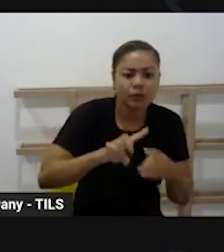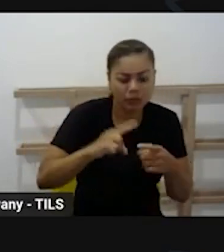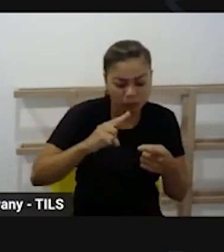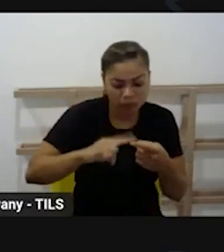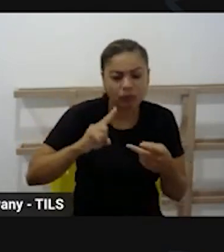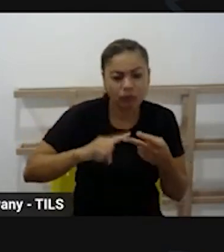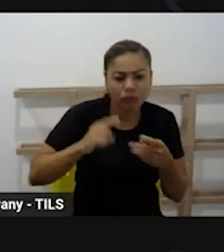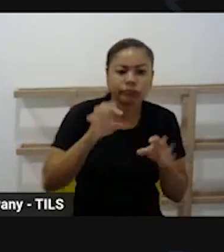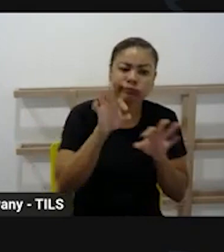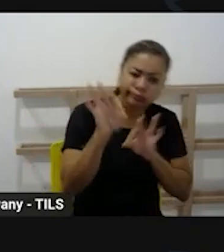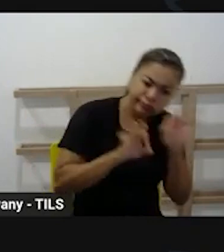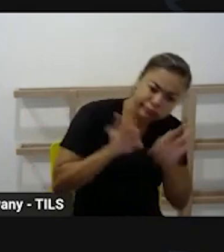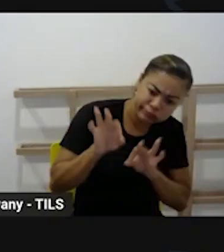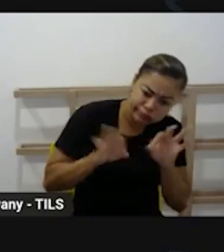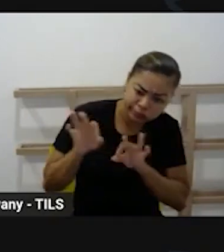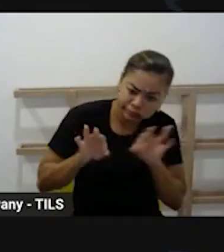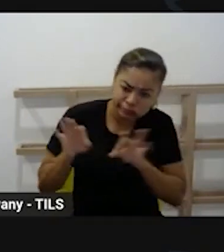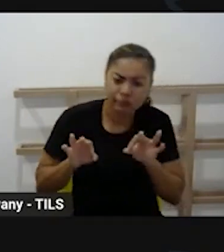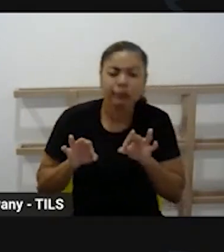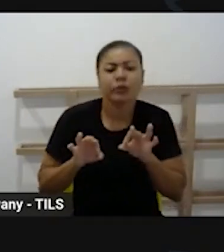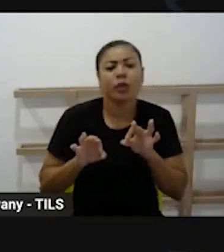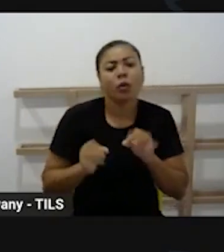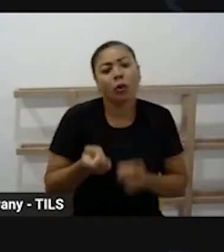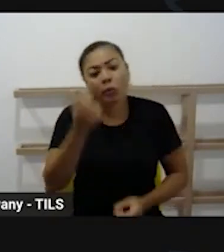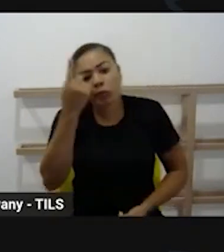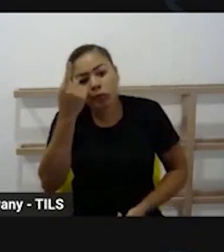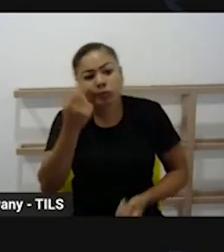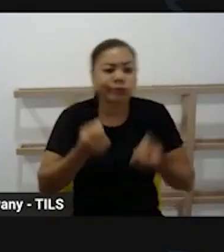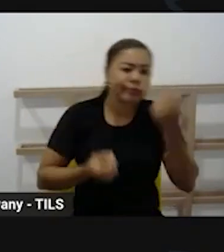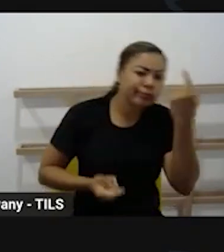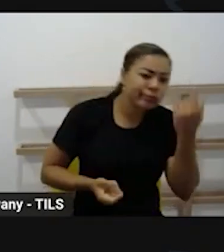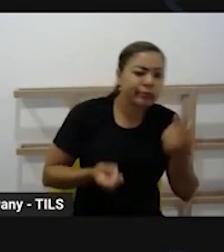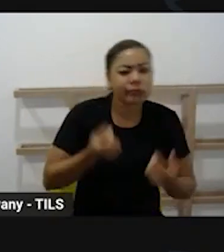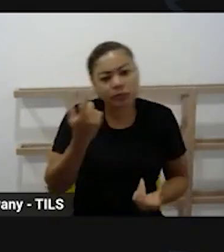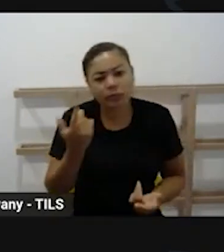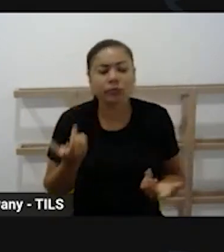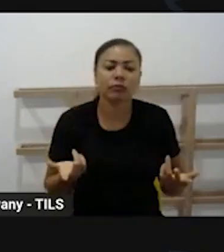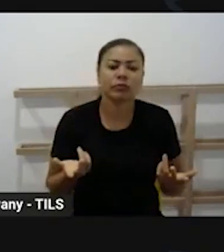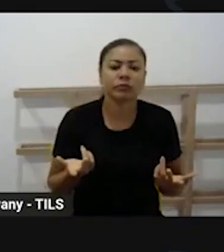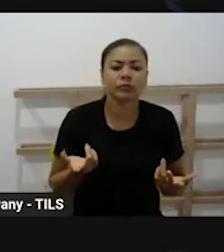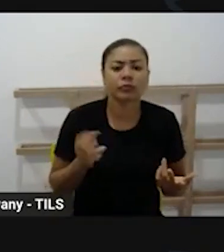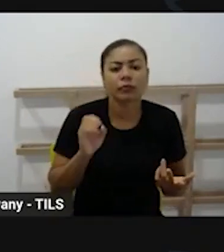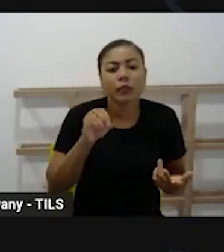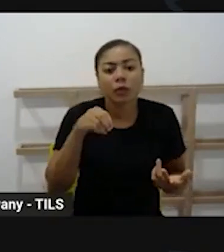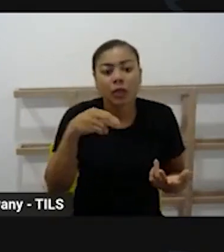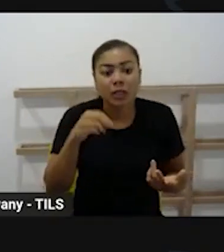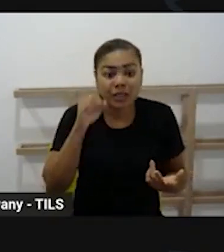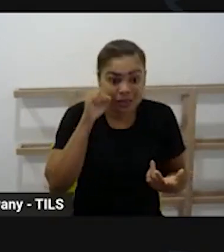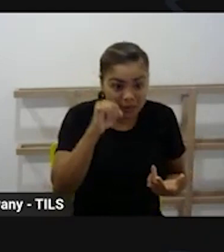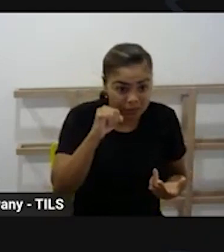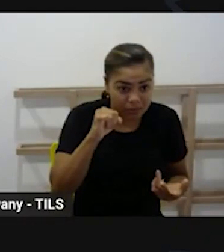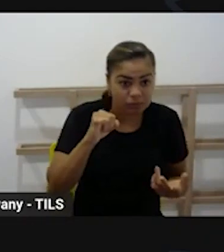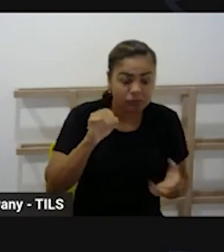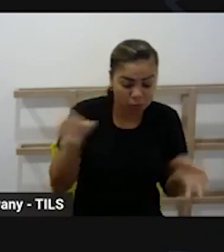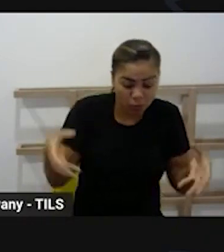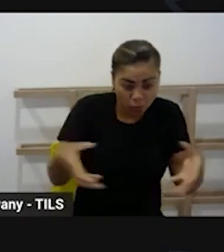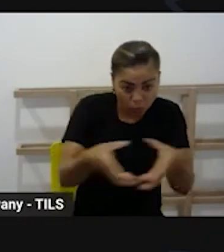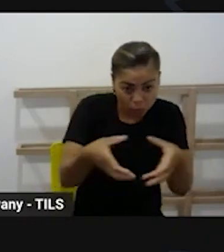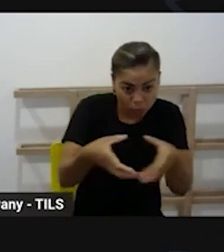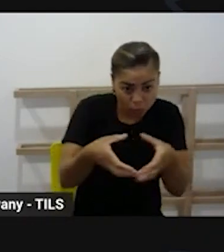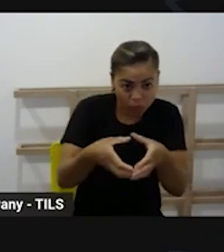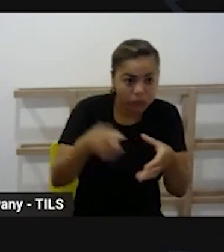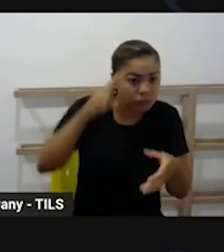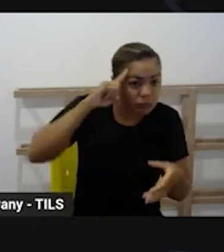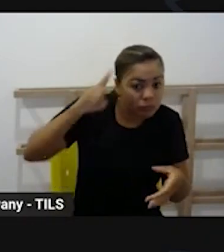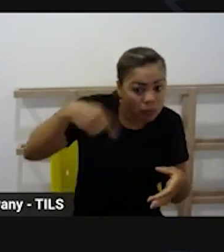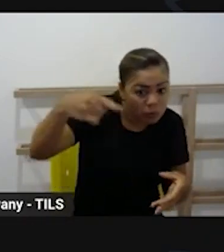organizativas né atividades ocasionais se a gente tem essa rotina montada do grupo vai ficar fácil